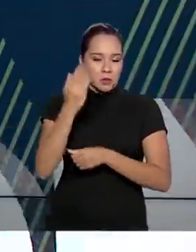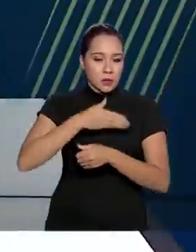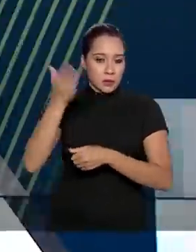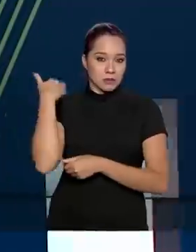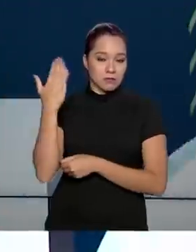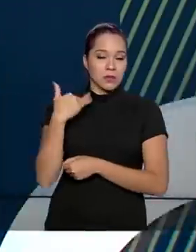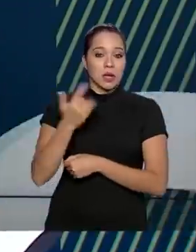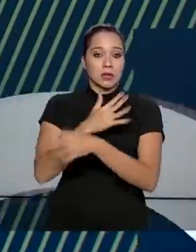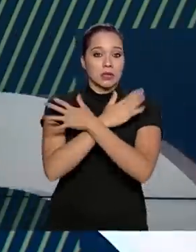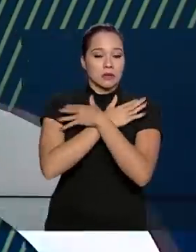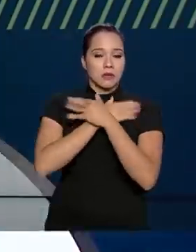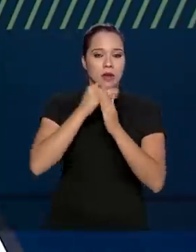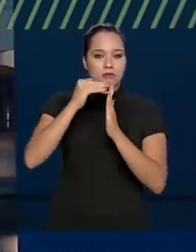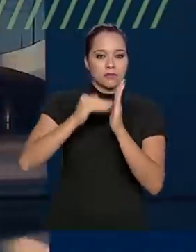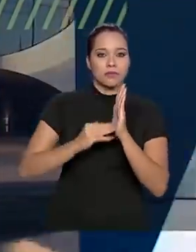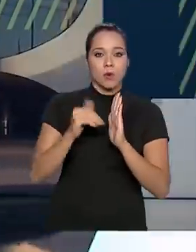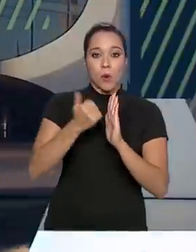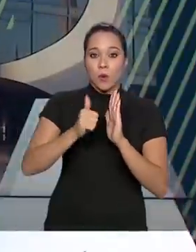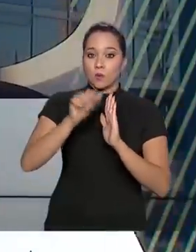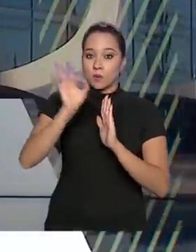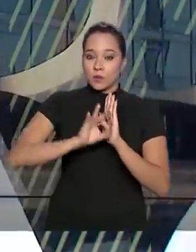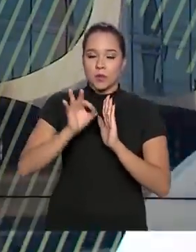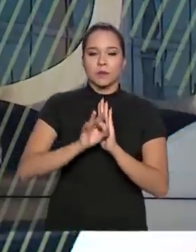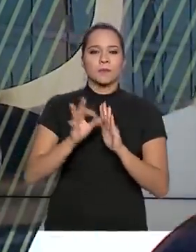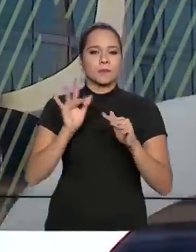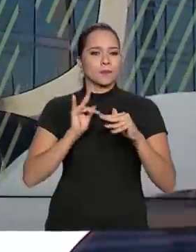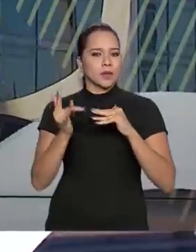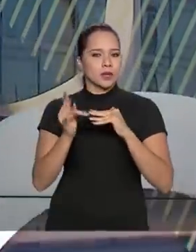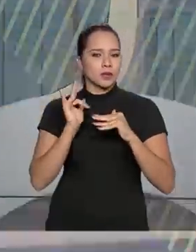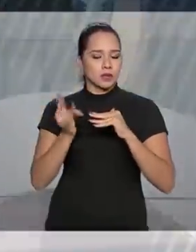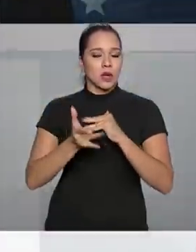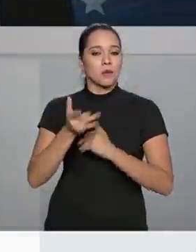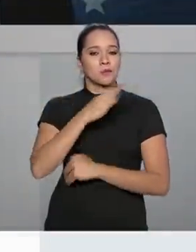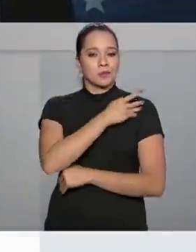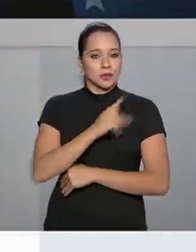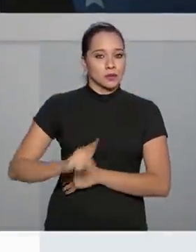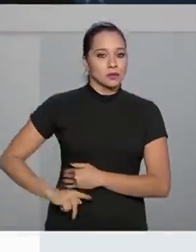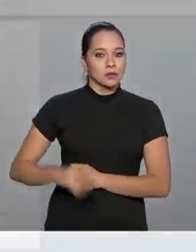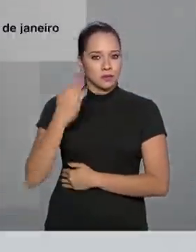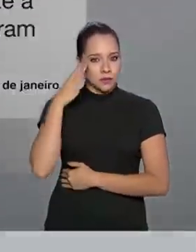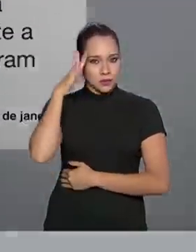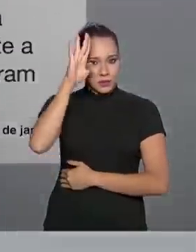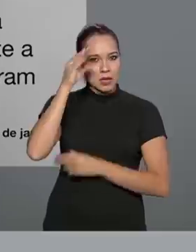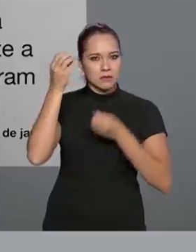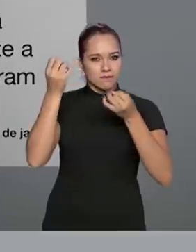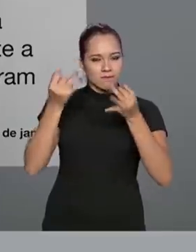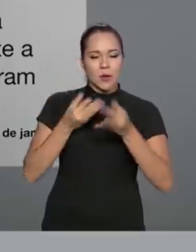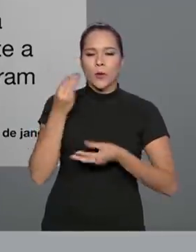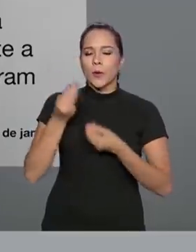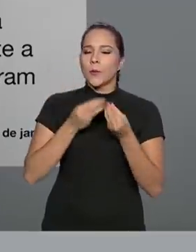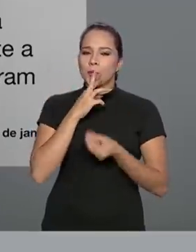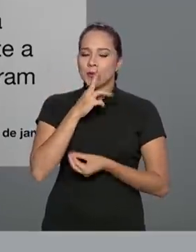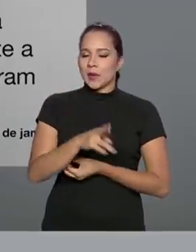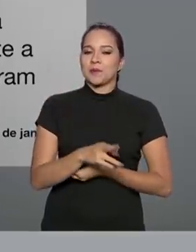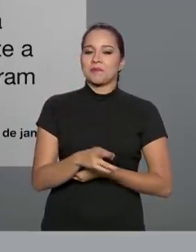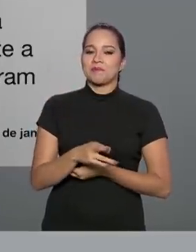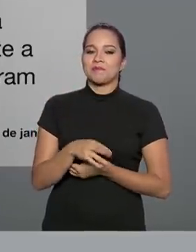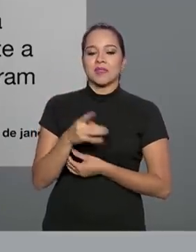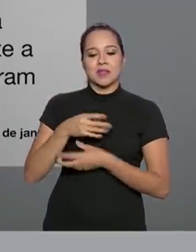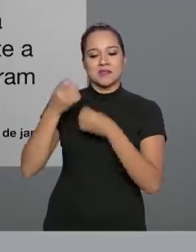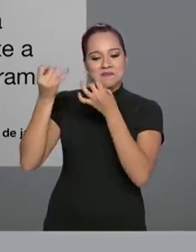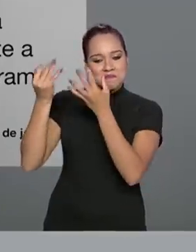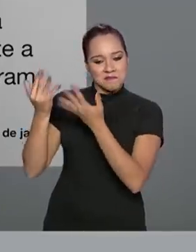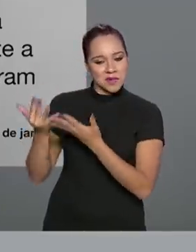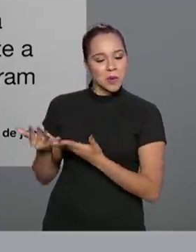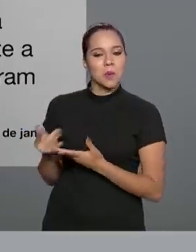desemprego ficou em 11%. Pelas redes sociais, o presidente Jair Bolsonaro comentou esse resultado. Ele afirmou que a